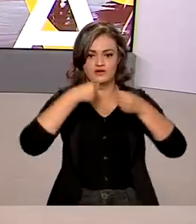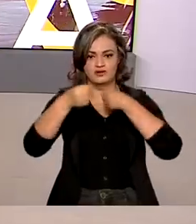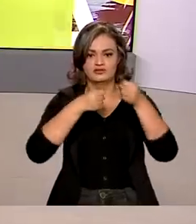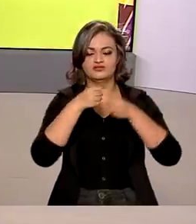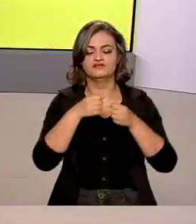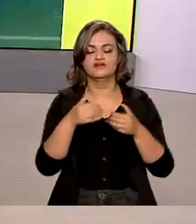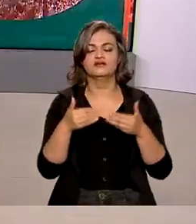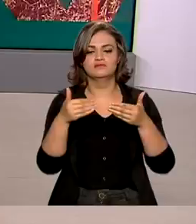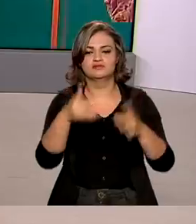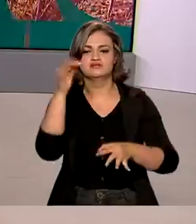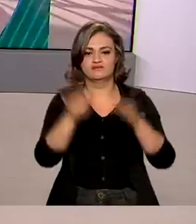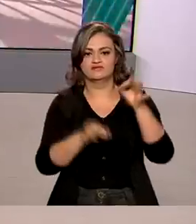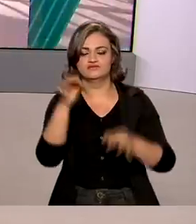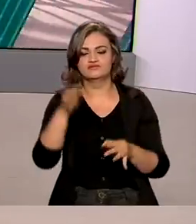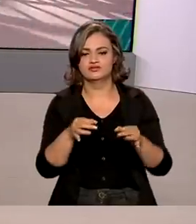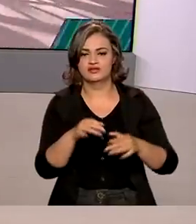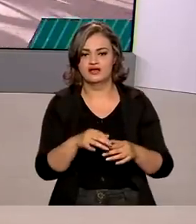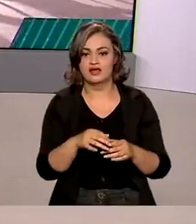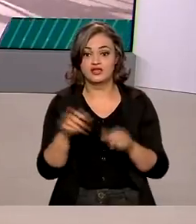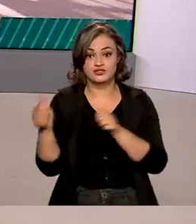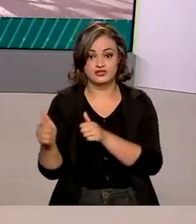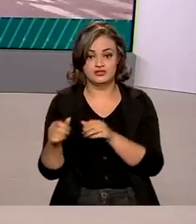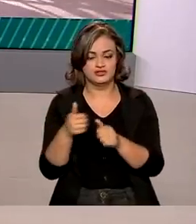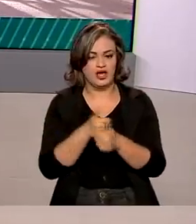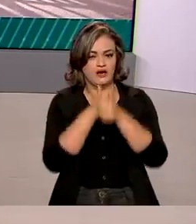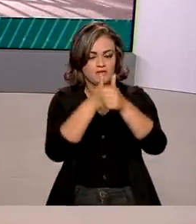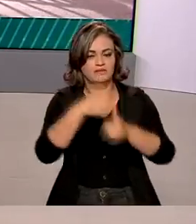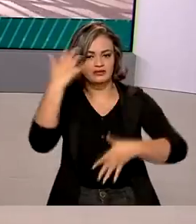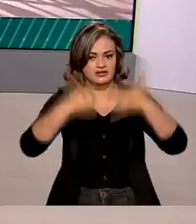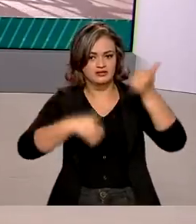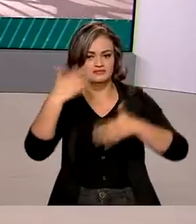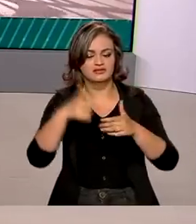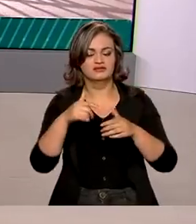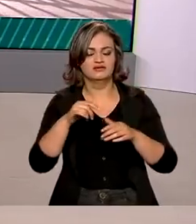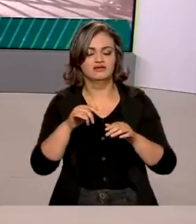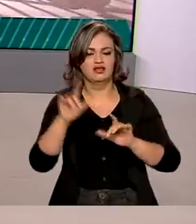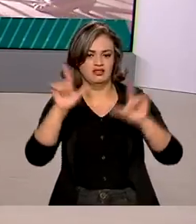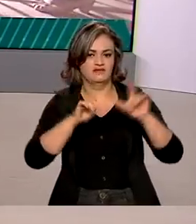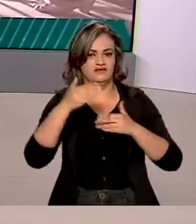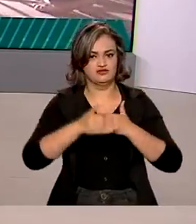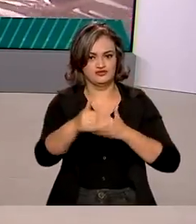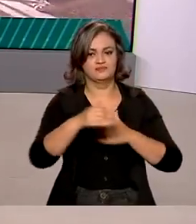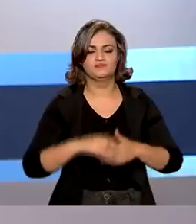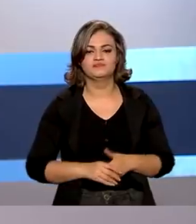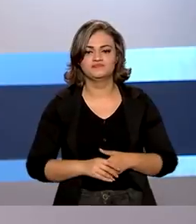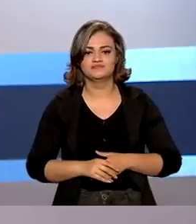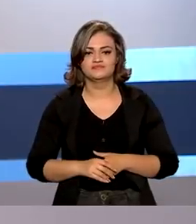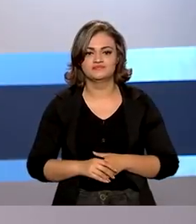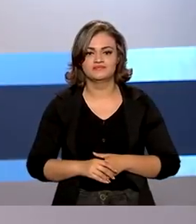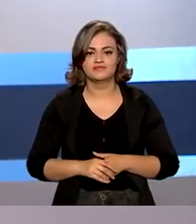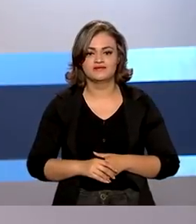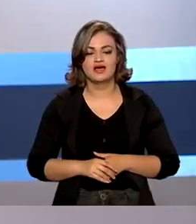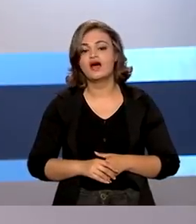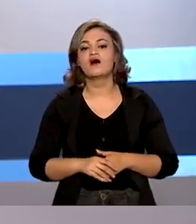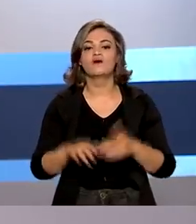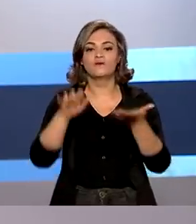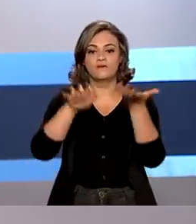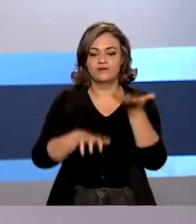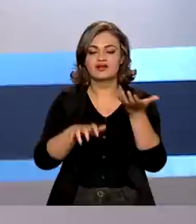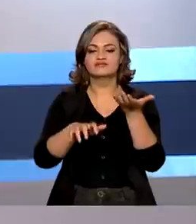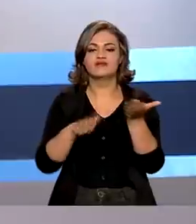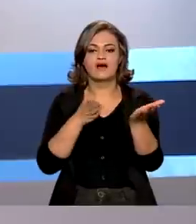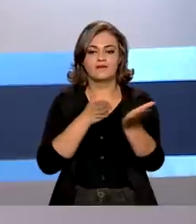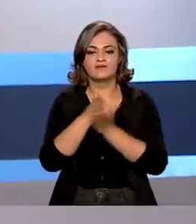mais no Ministério da Justiça. A gente acompanha e dá os detalhes em nossos próximos telejornais. E o Congresso Nacional